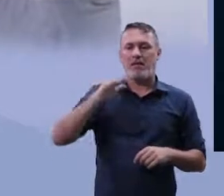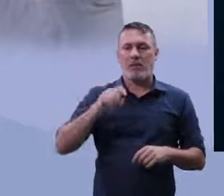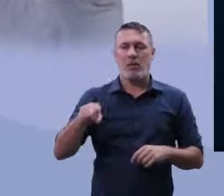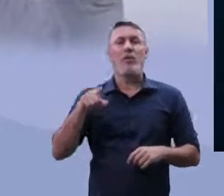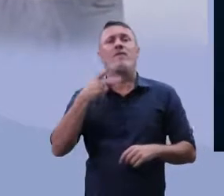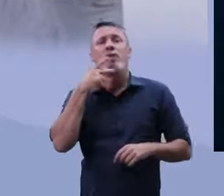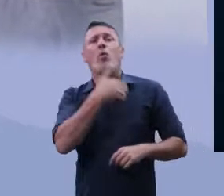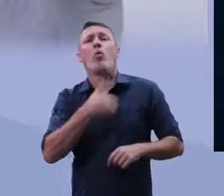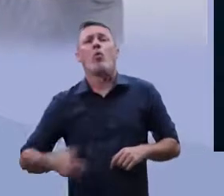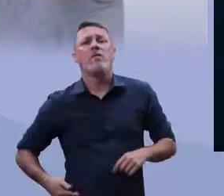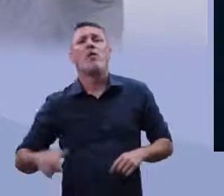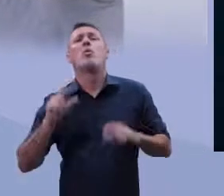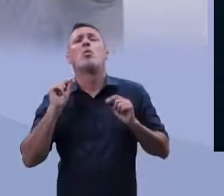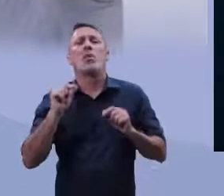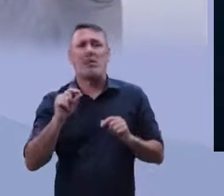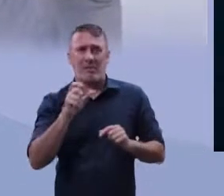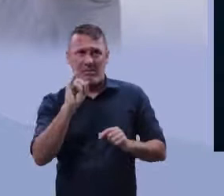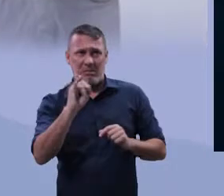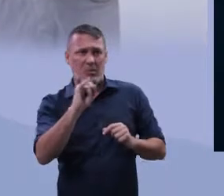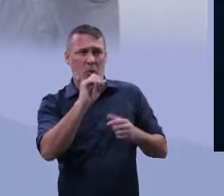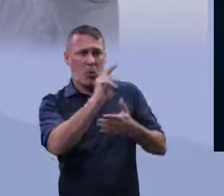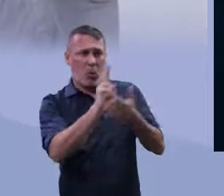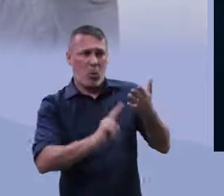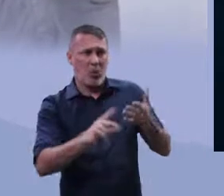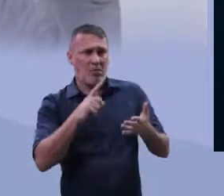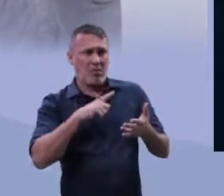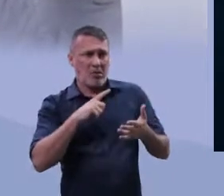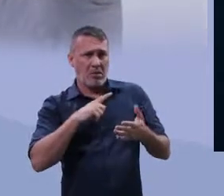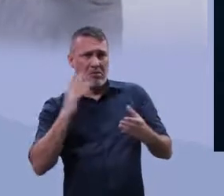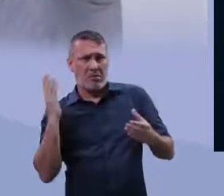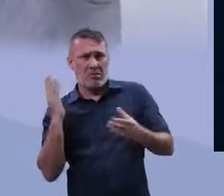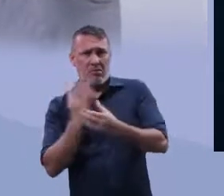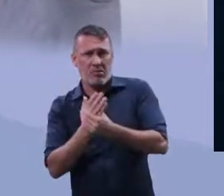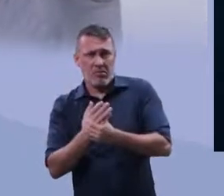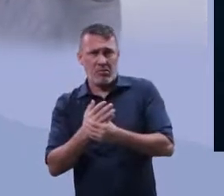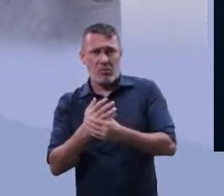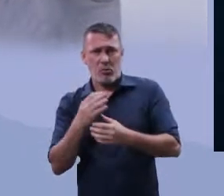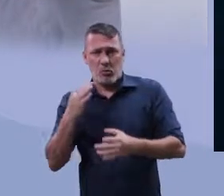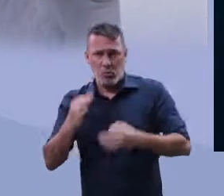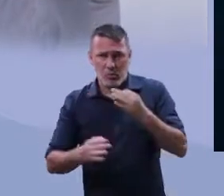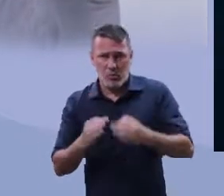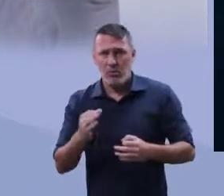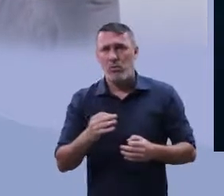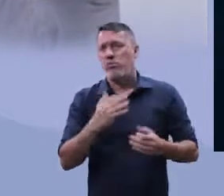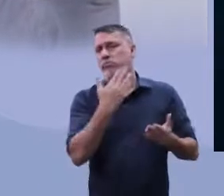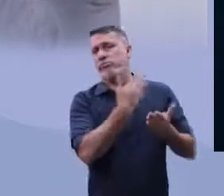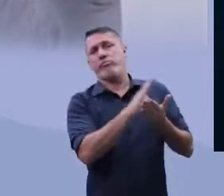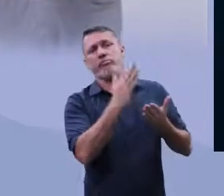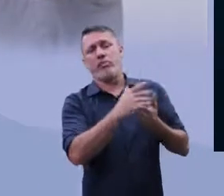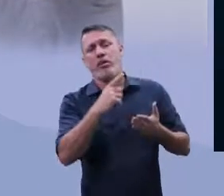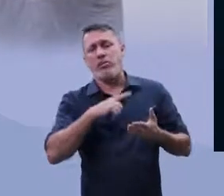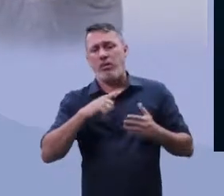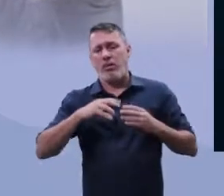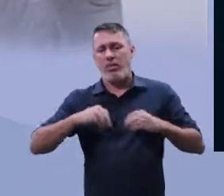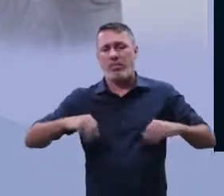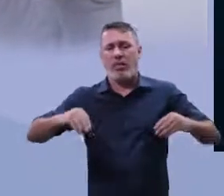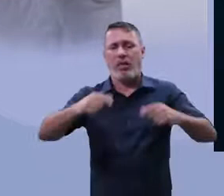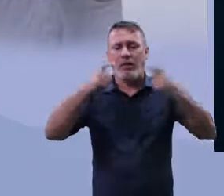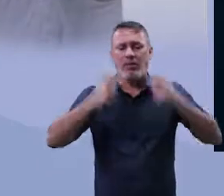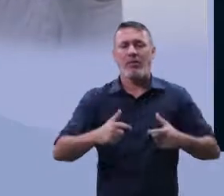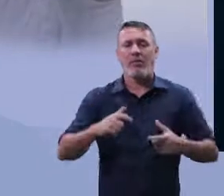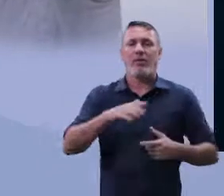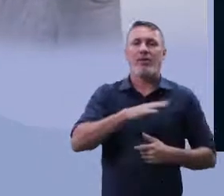considerou que a condenação não levou em conta a disputa no território da